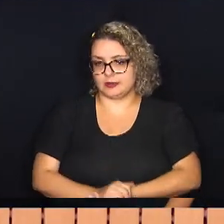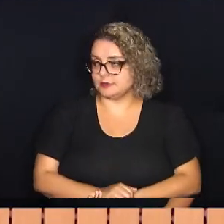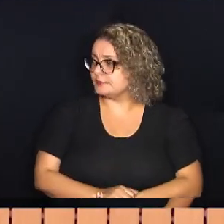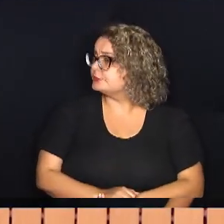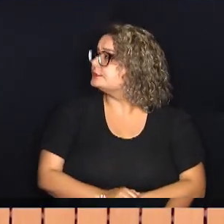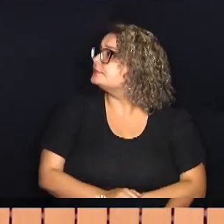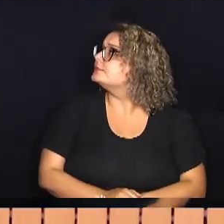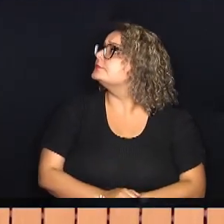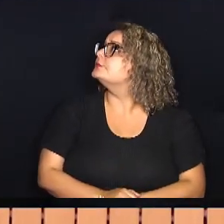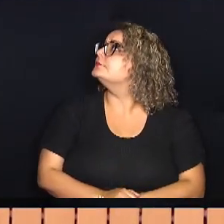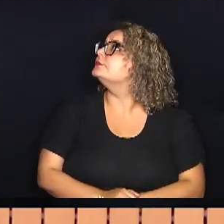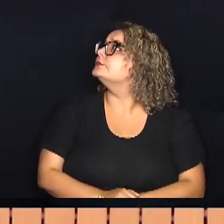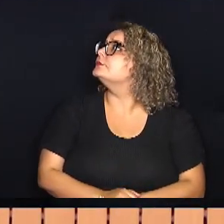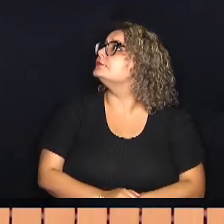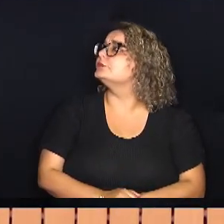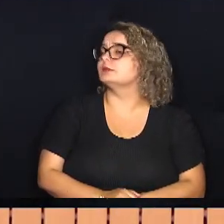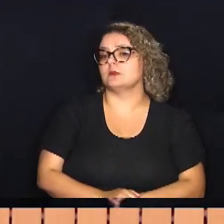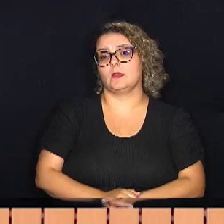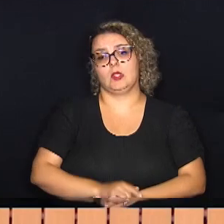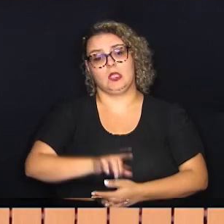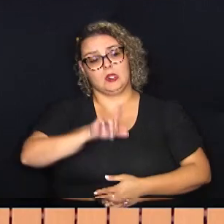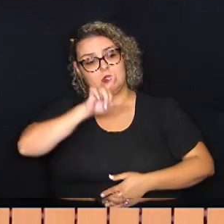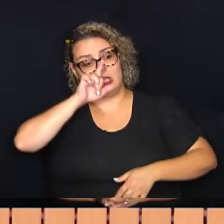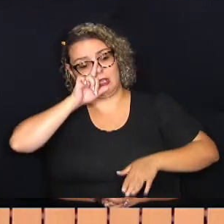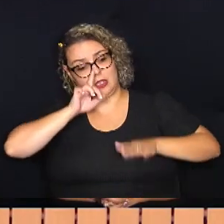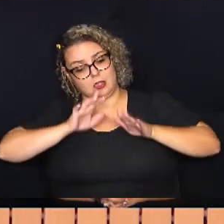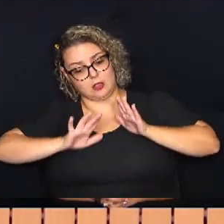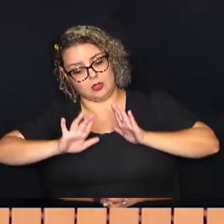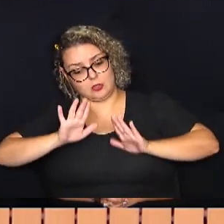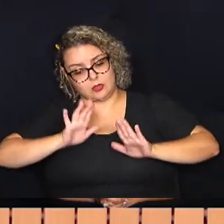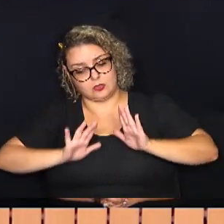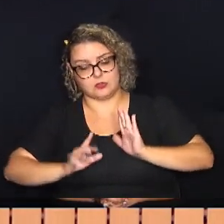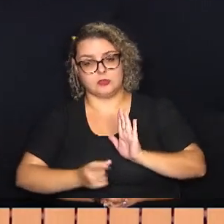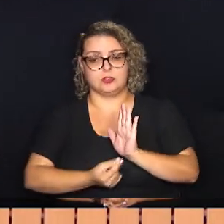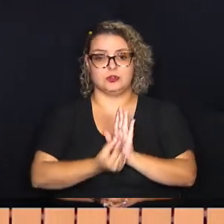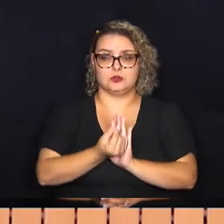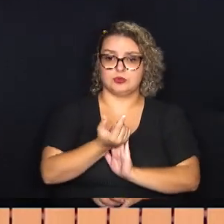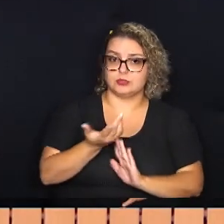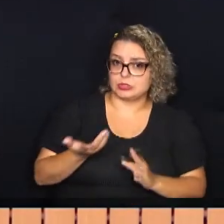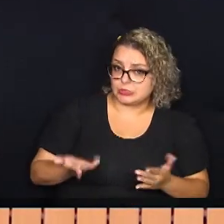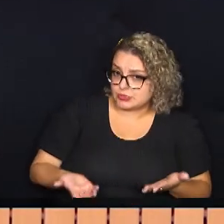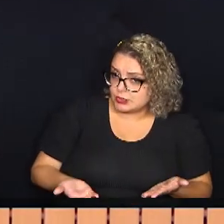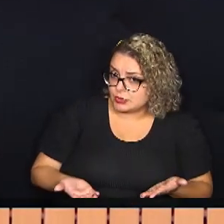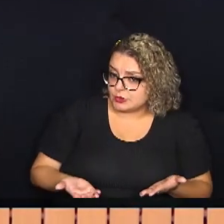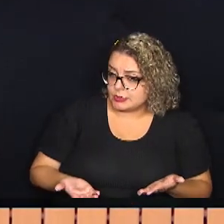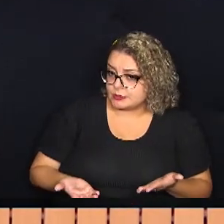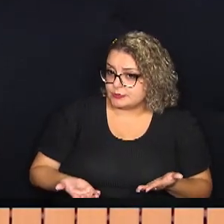Essa questão de ser cauteloso com o orçamento,